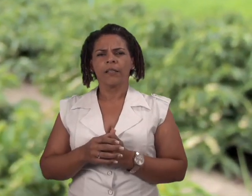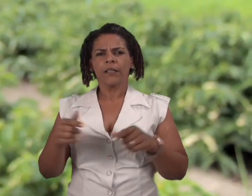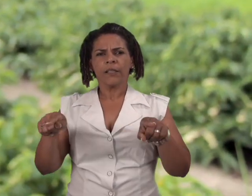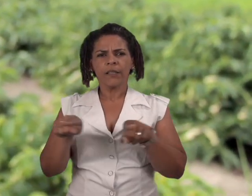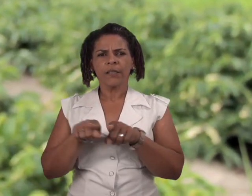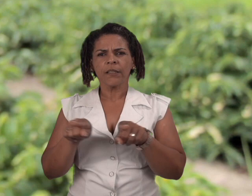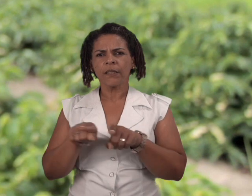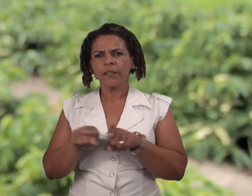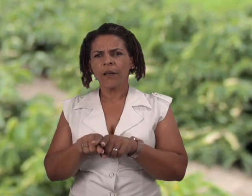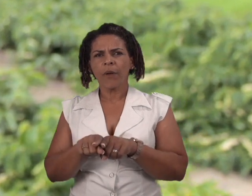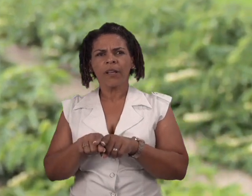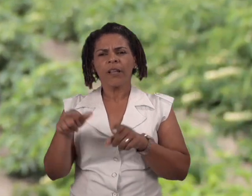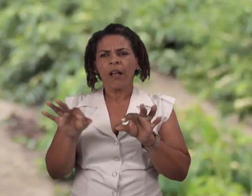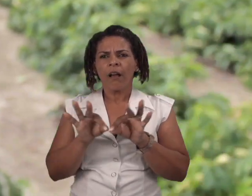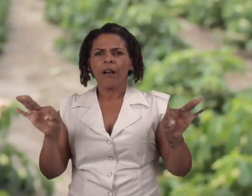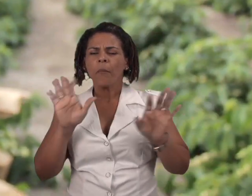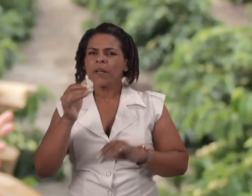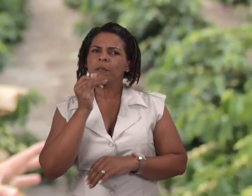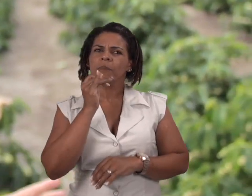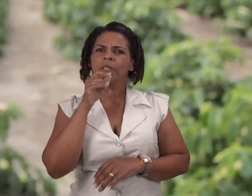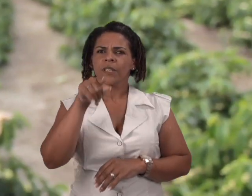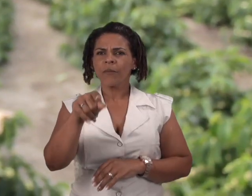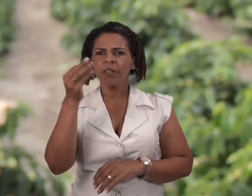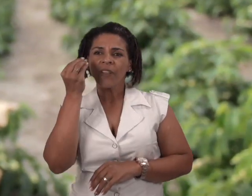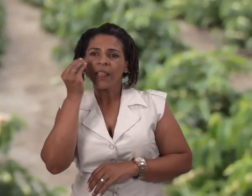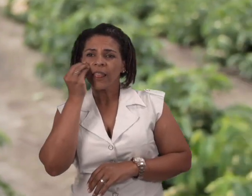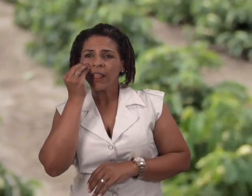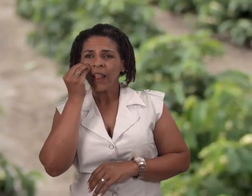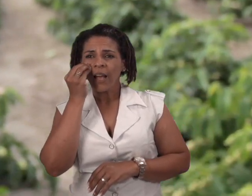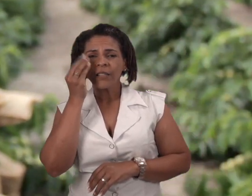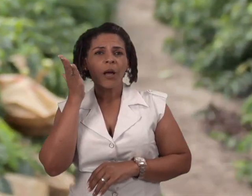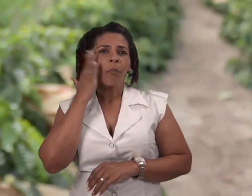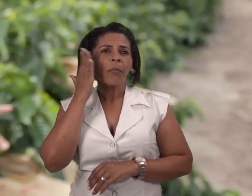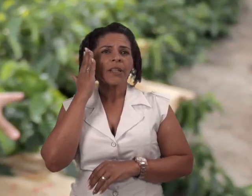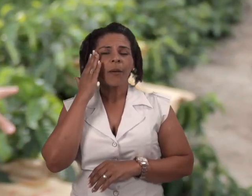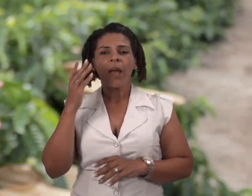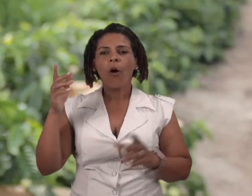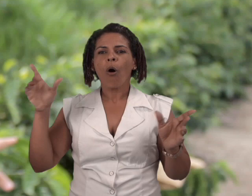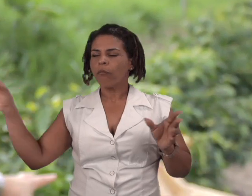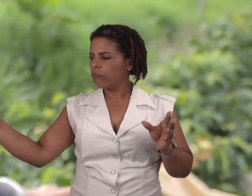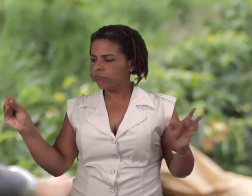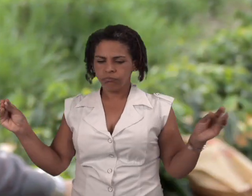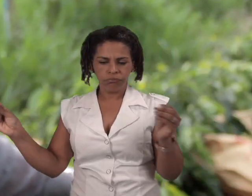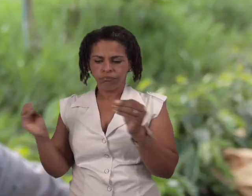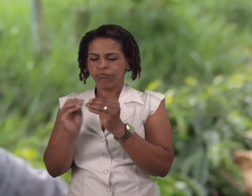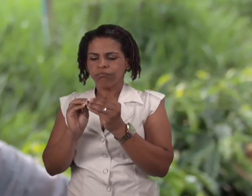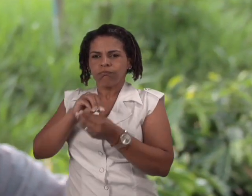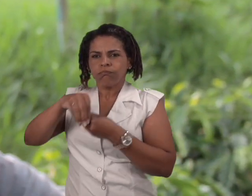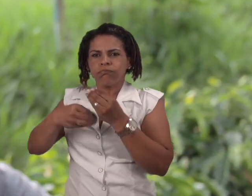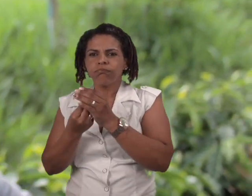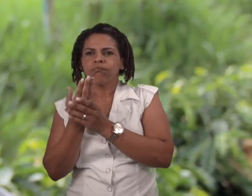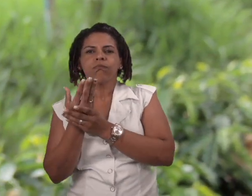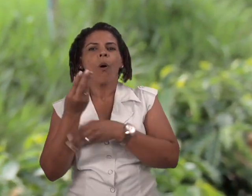não tem as bordaduras. Mas, por exemplo, aqui a está fazendo testes para ver a parte de cruzamento, de